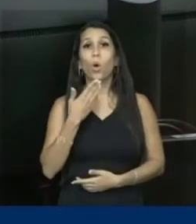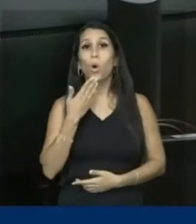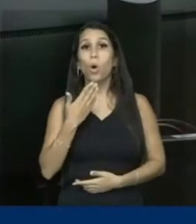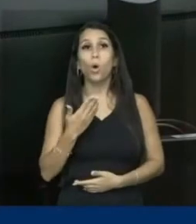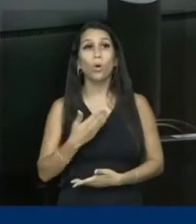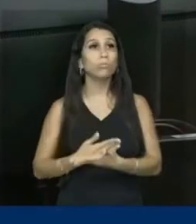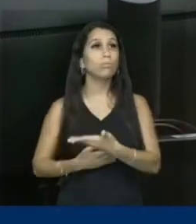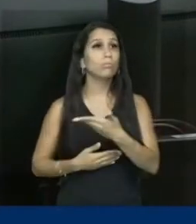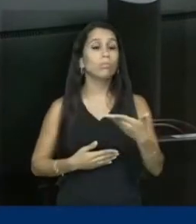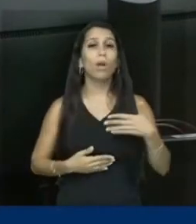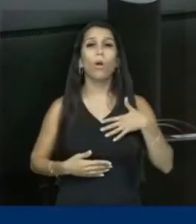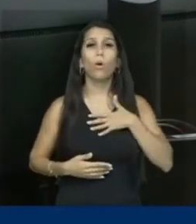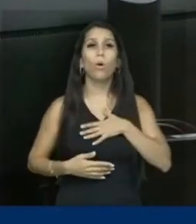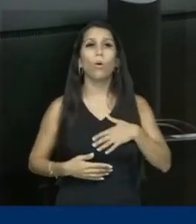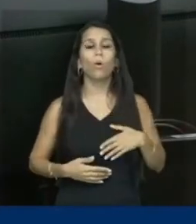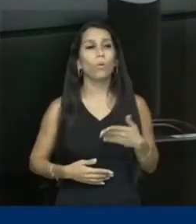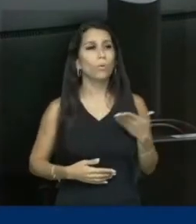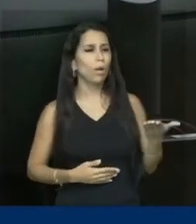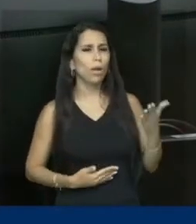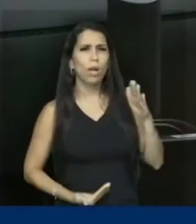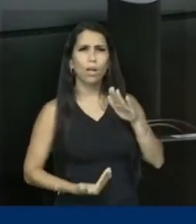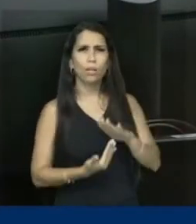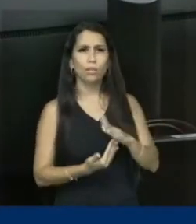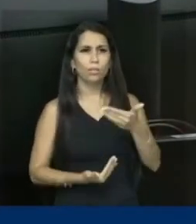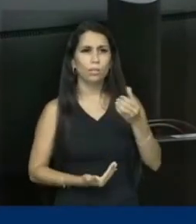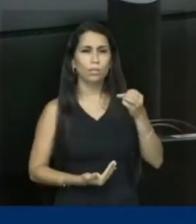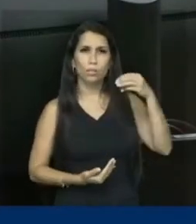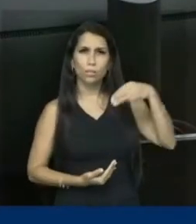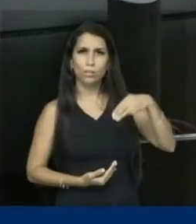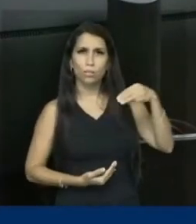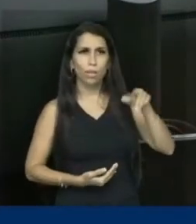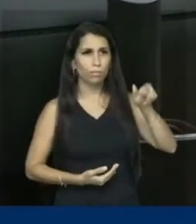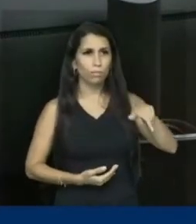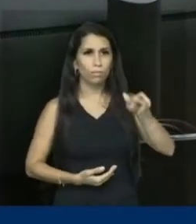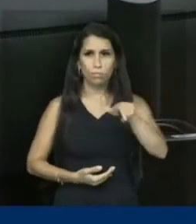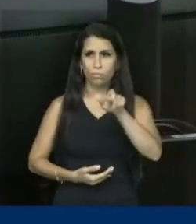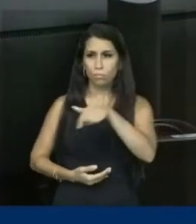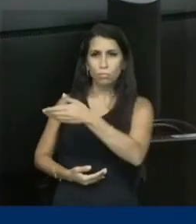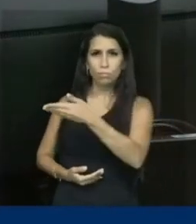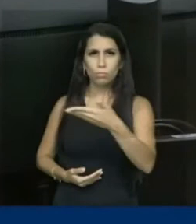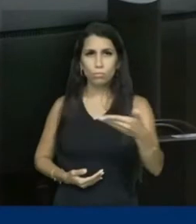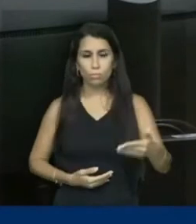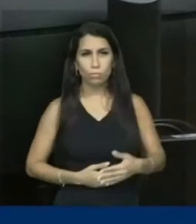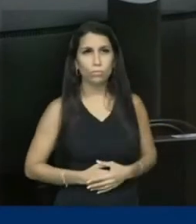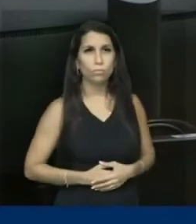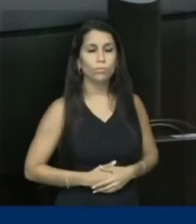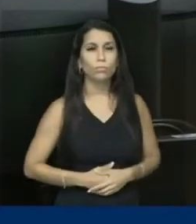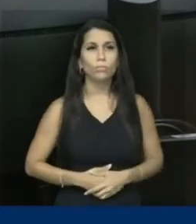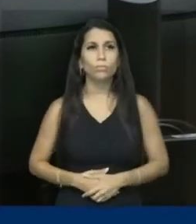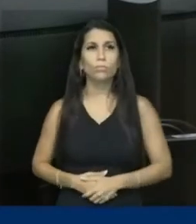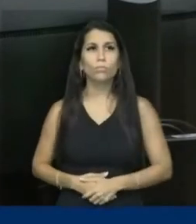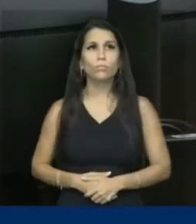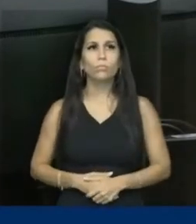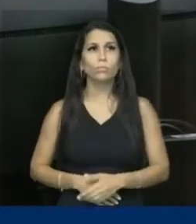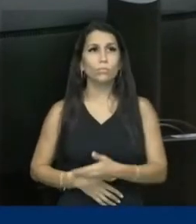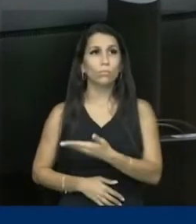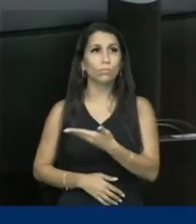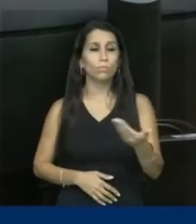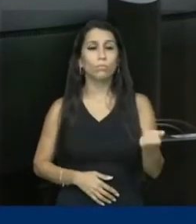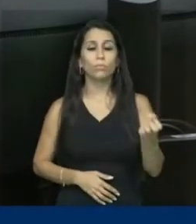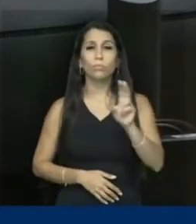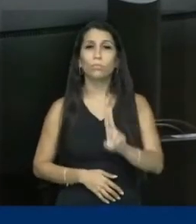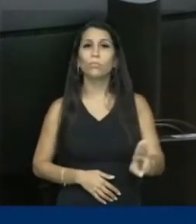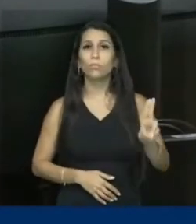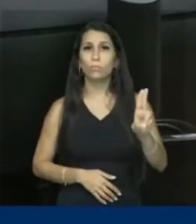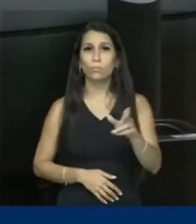passar a palavra por um prazo de dez minutos para cada um e cada um que utilizarão e que